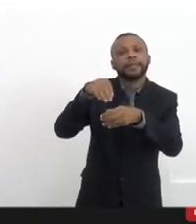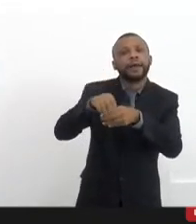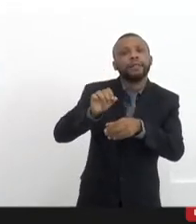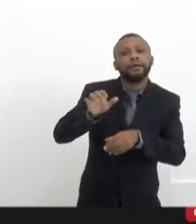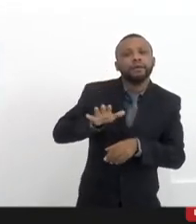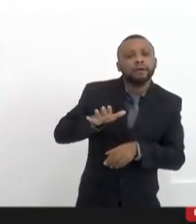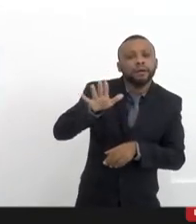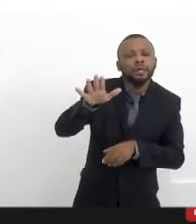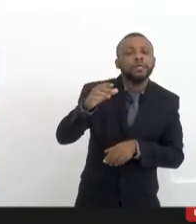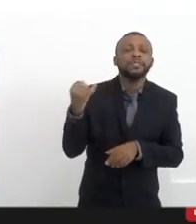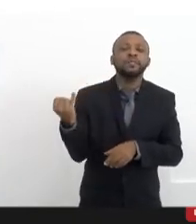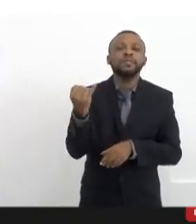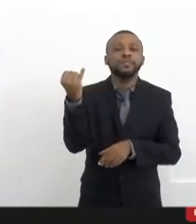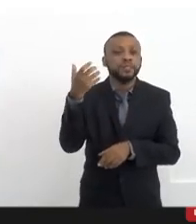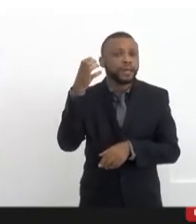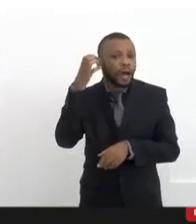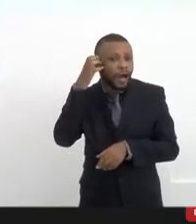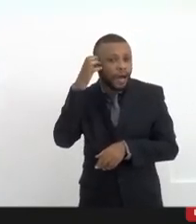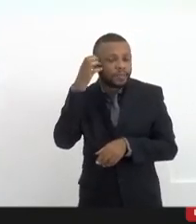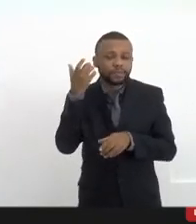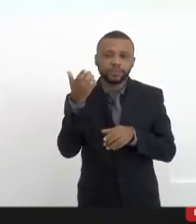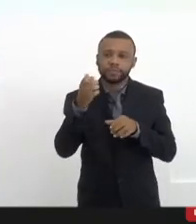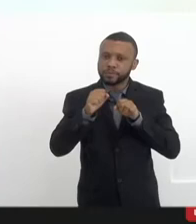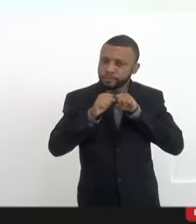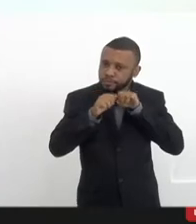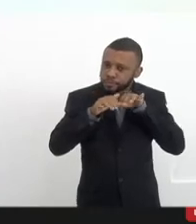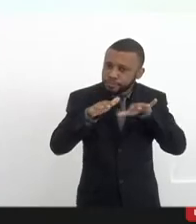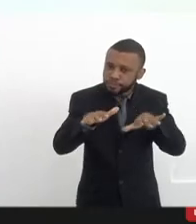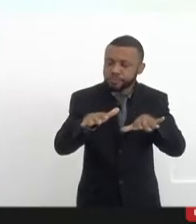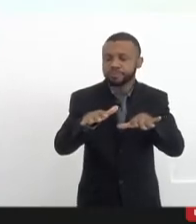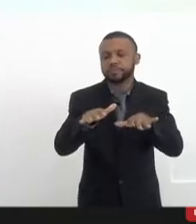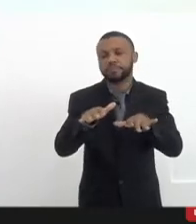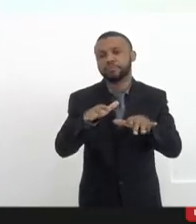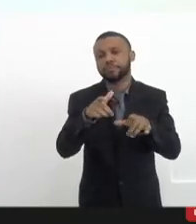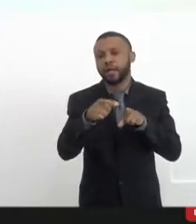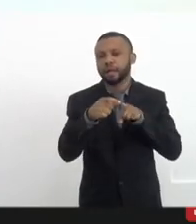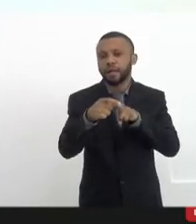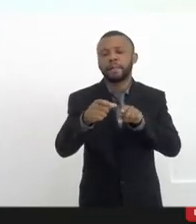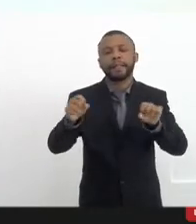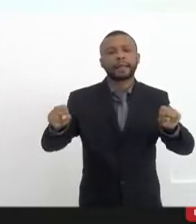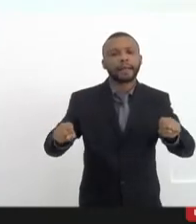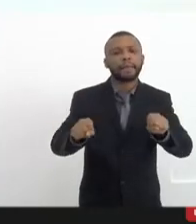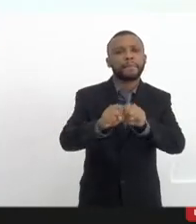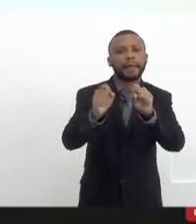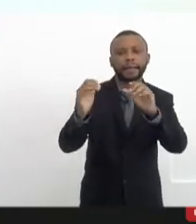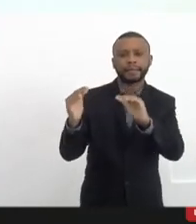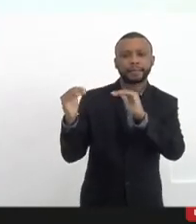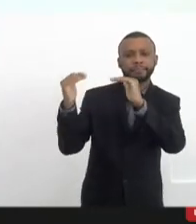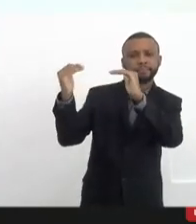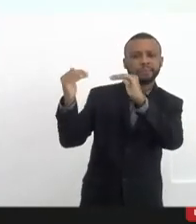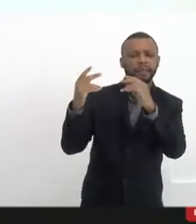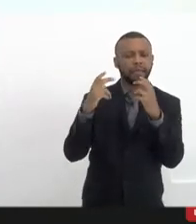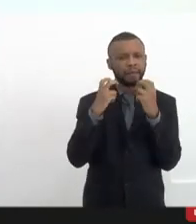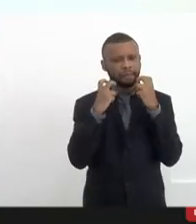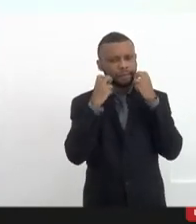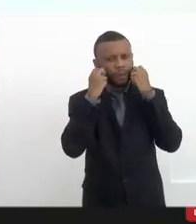importância da radiodifusão comunitária para quebrar essa hegemonia vergonhosa,